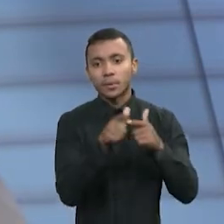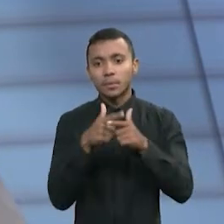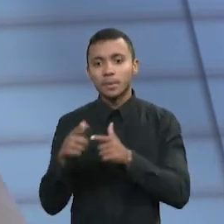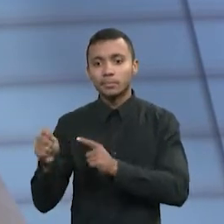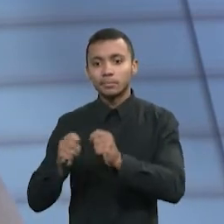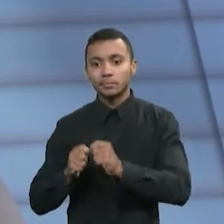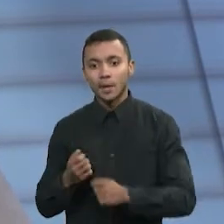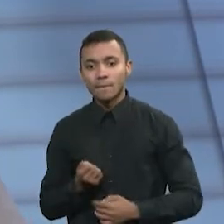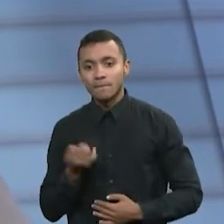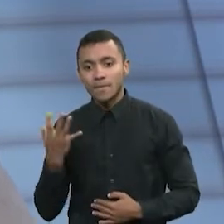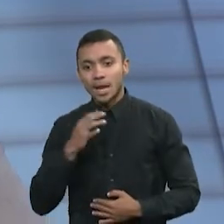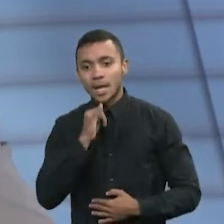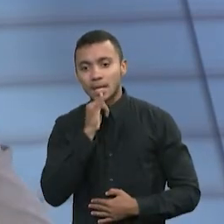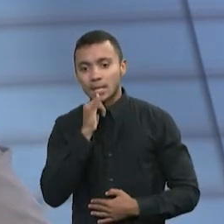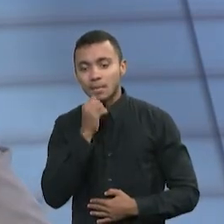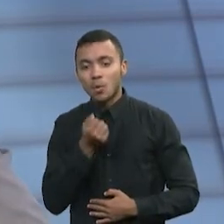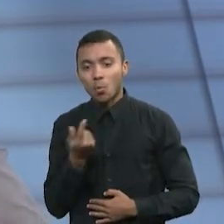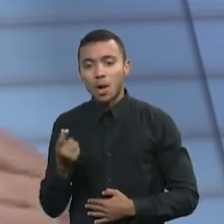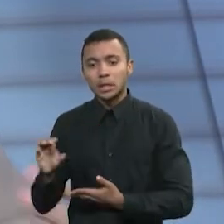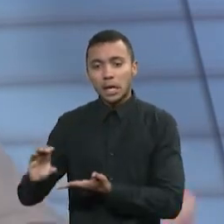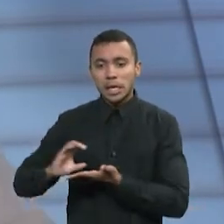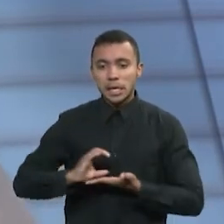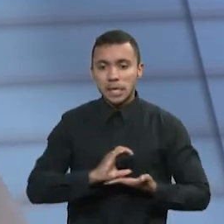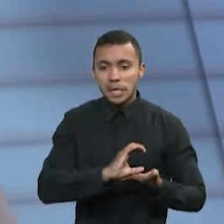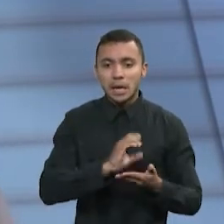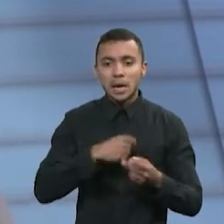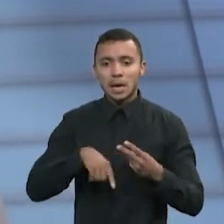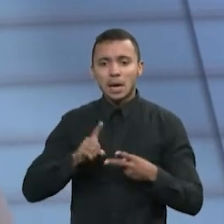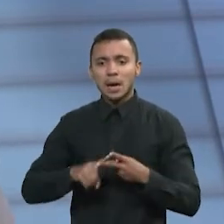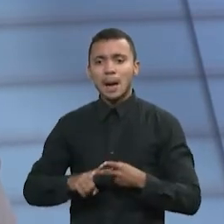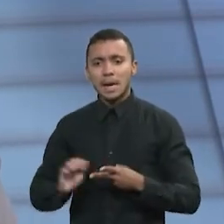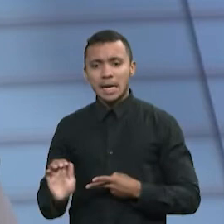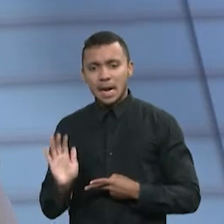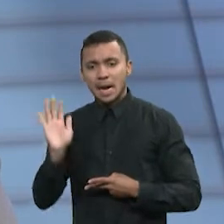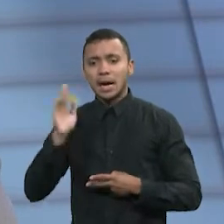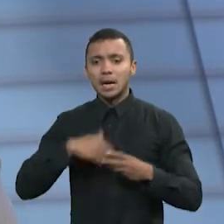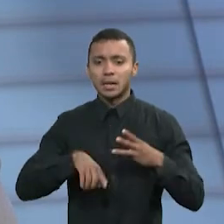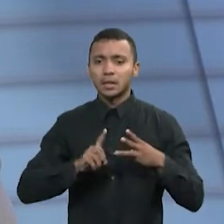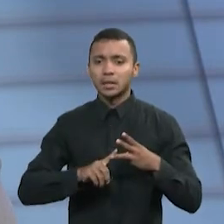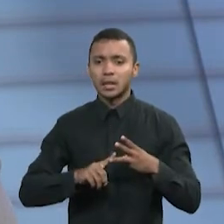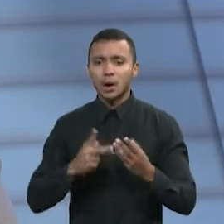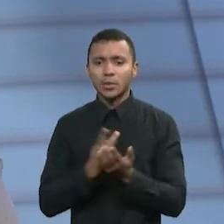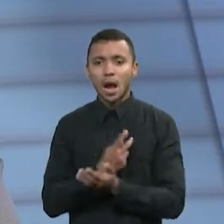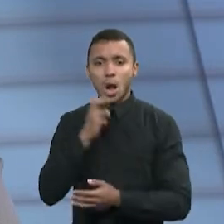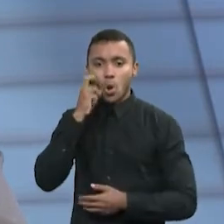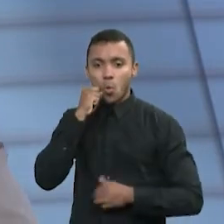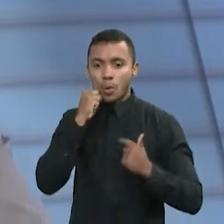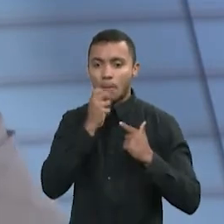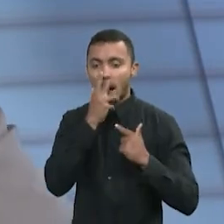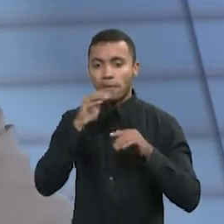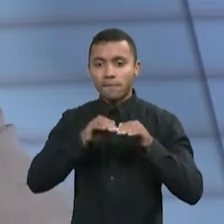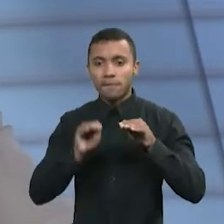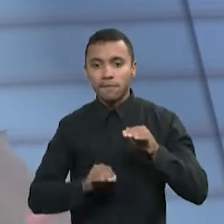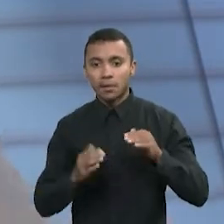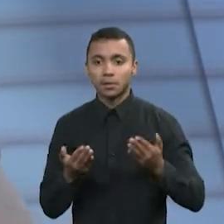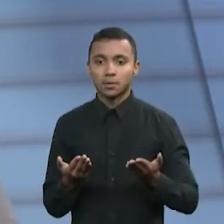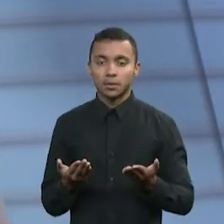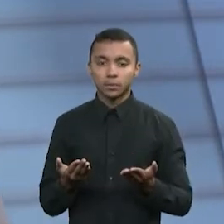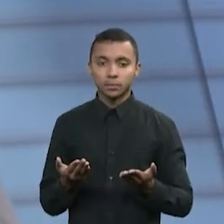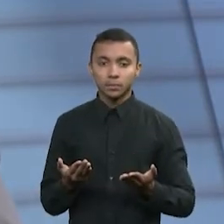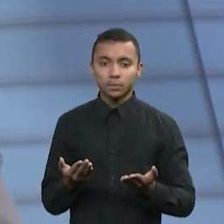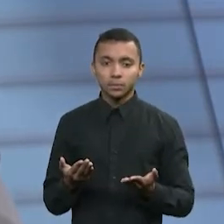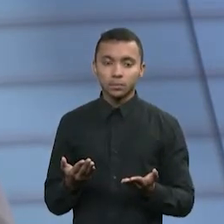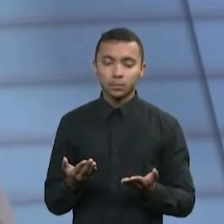problema de fluxo de caixa relacionado, aumento da inadimplência das empresas, queda de faturamento, problemas de...